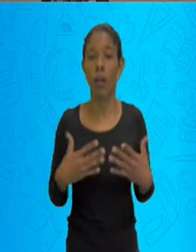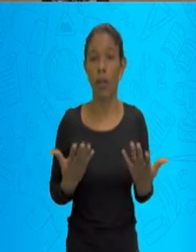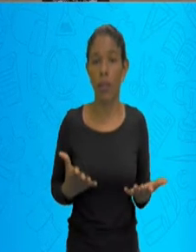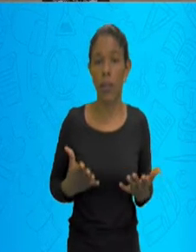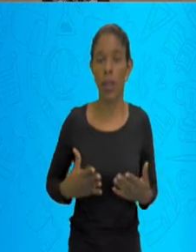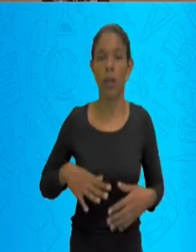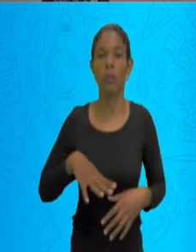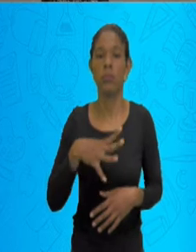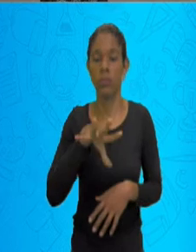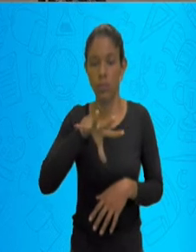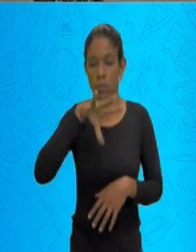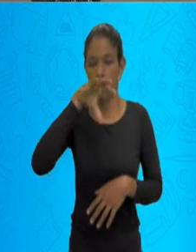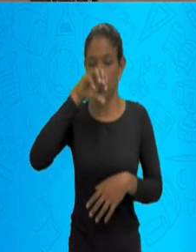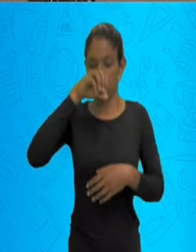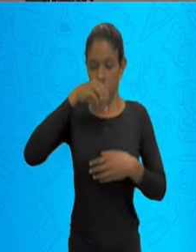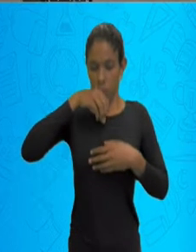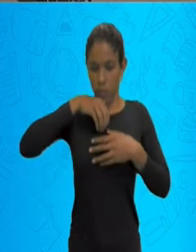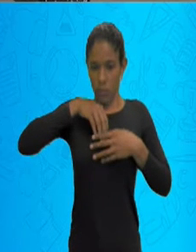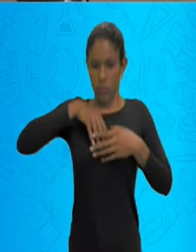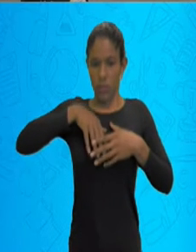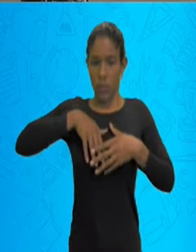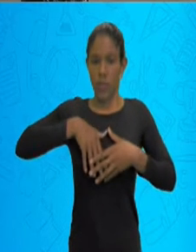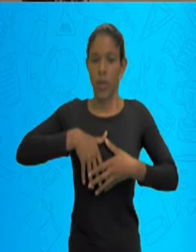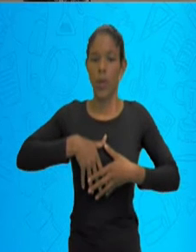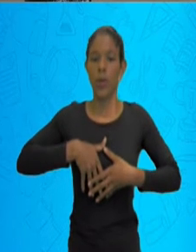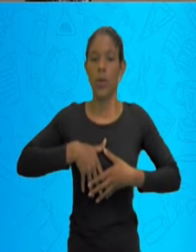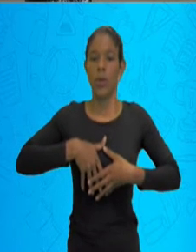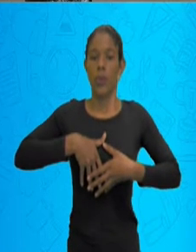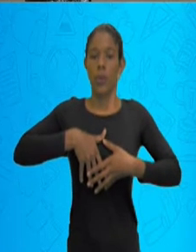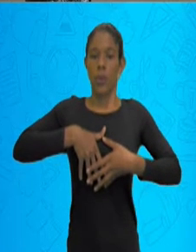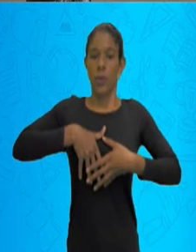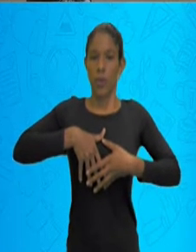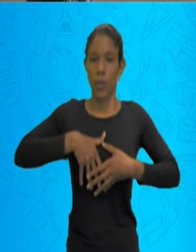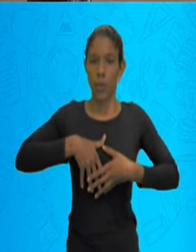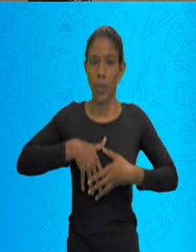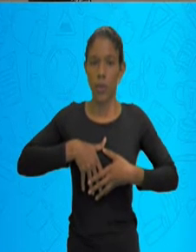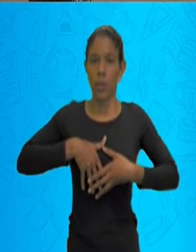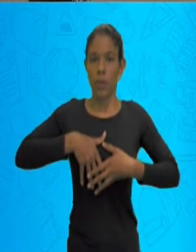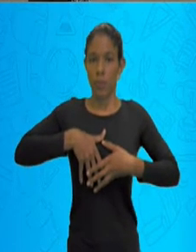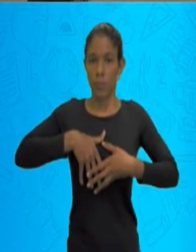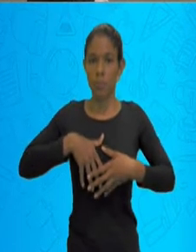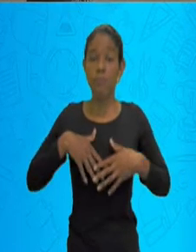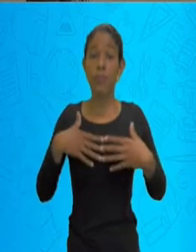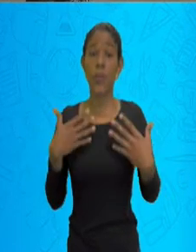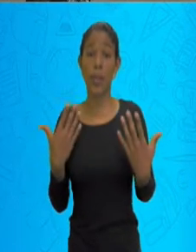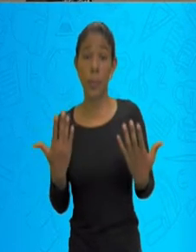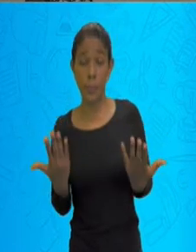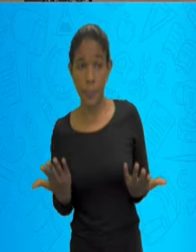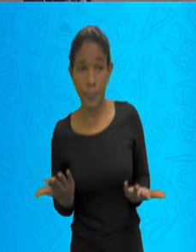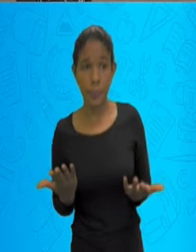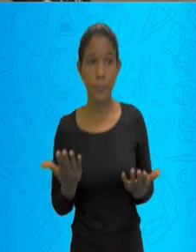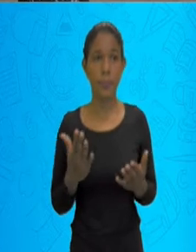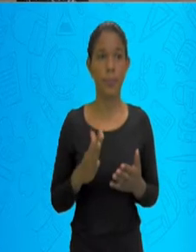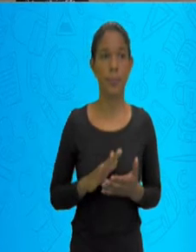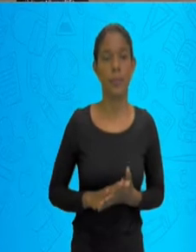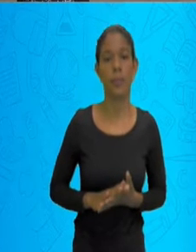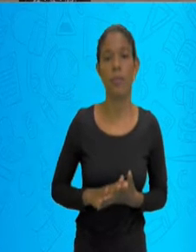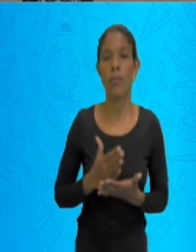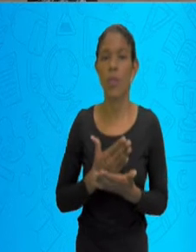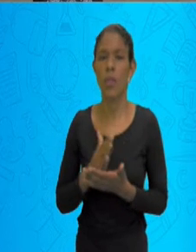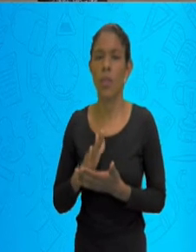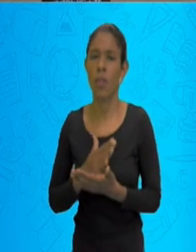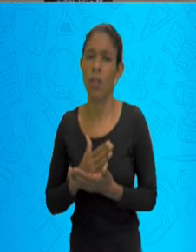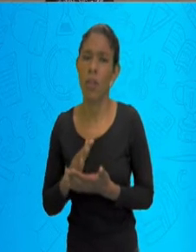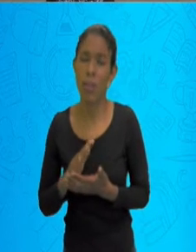a passagem do ar, e então, tudo isso vai acontecendo com a contração. Porém, em algumas